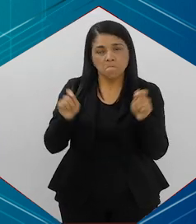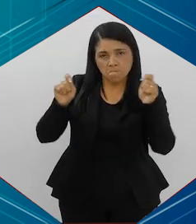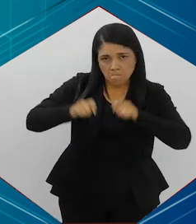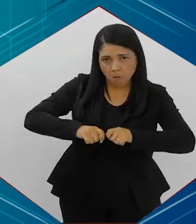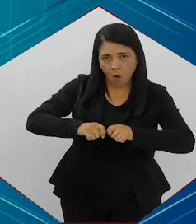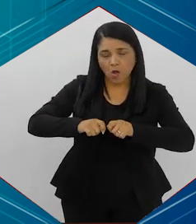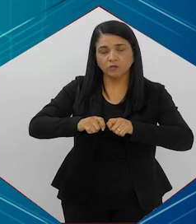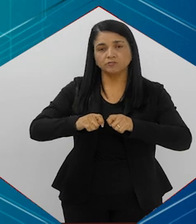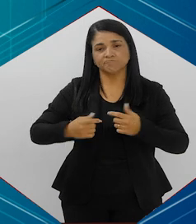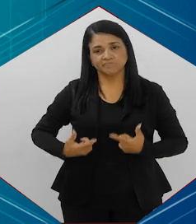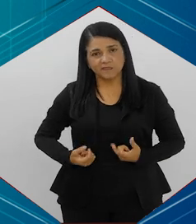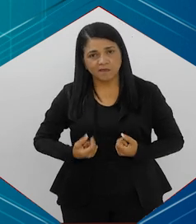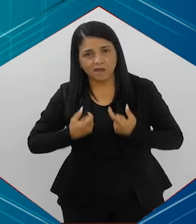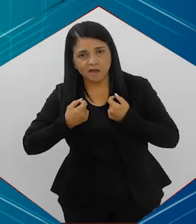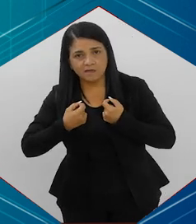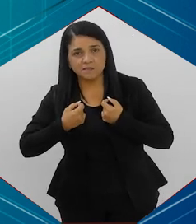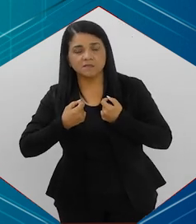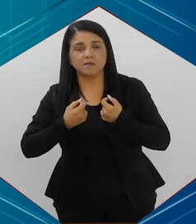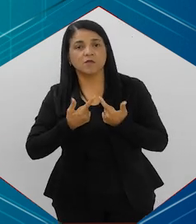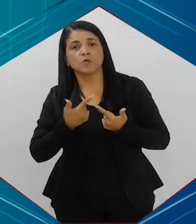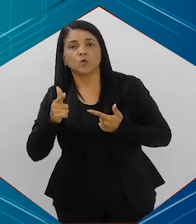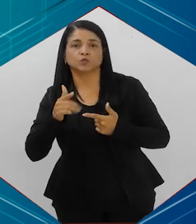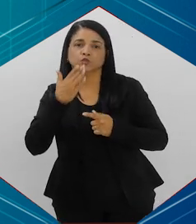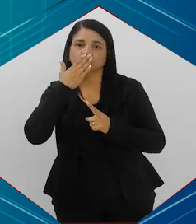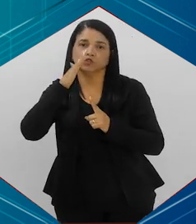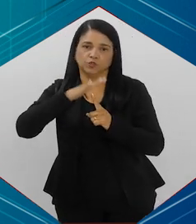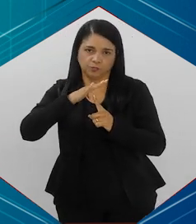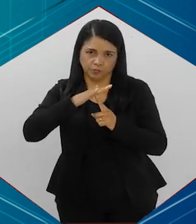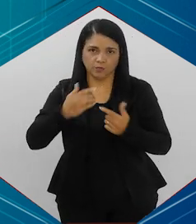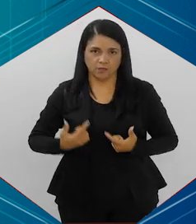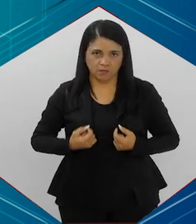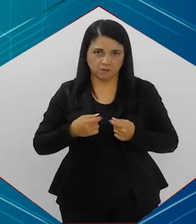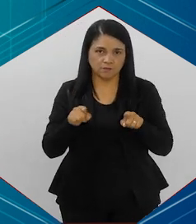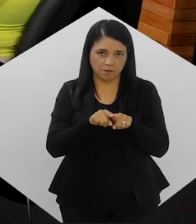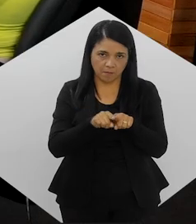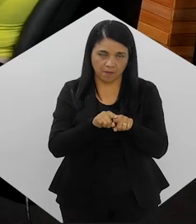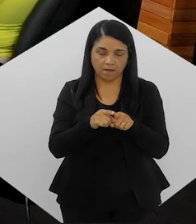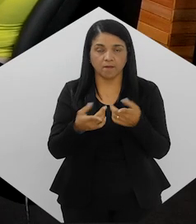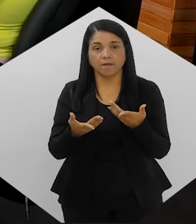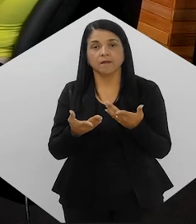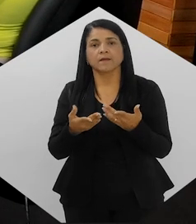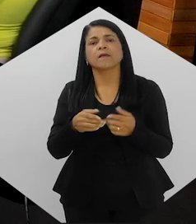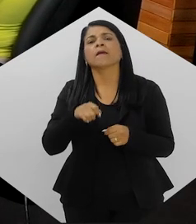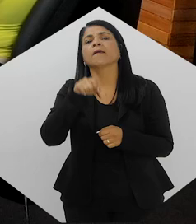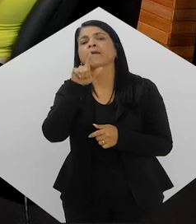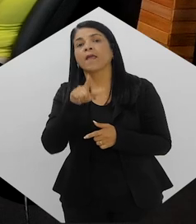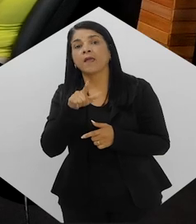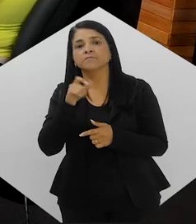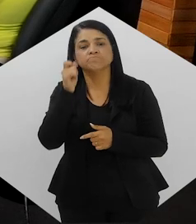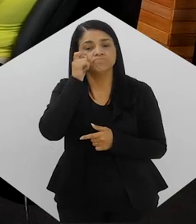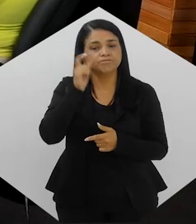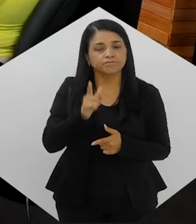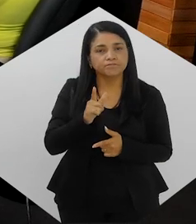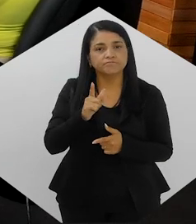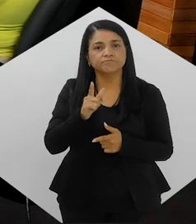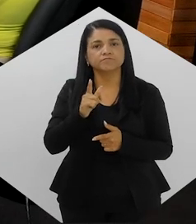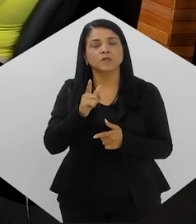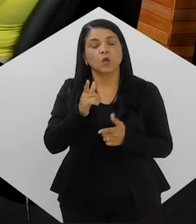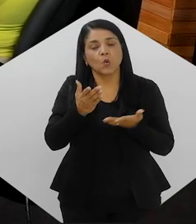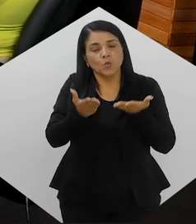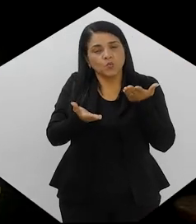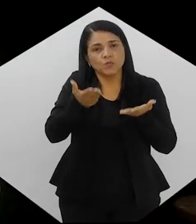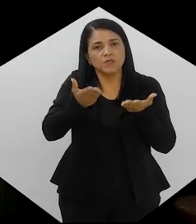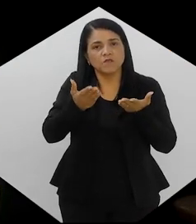podendo gerar não só câncer de pulmão, quanto outros tipos de câncer. Agora, quem deveria ficar alerta a esses níveis de